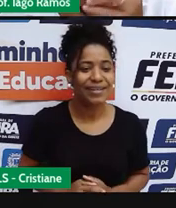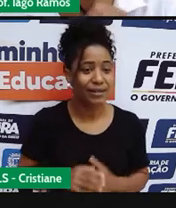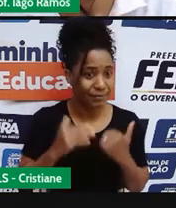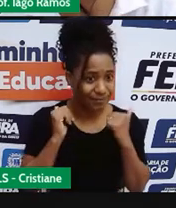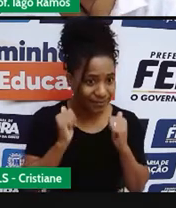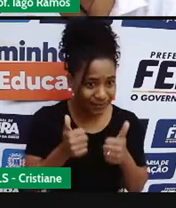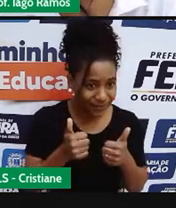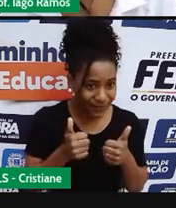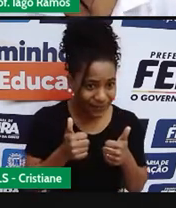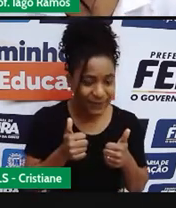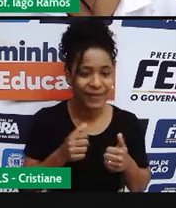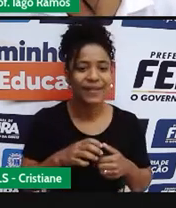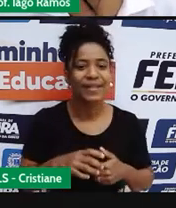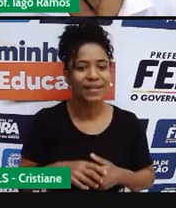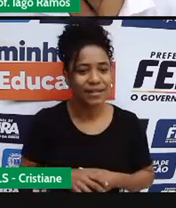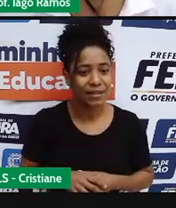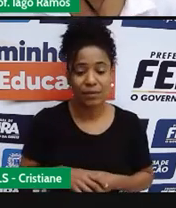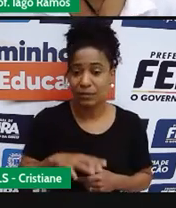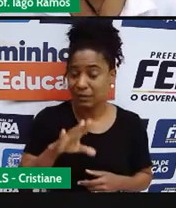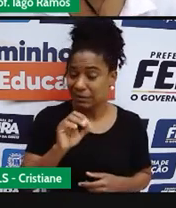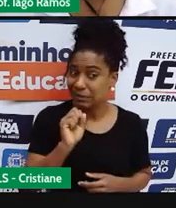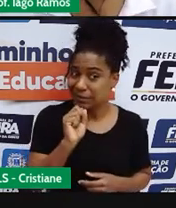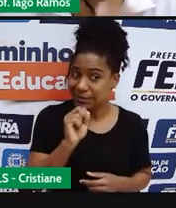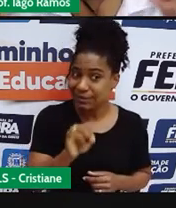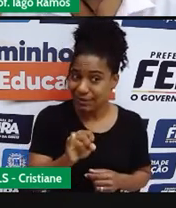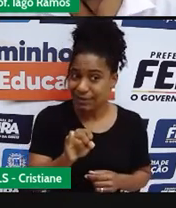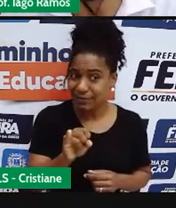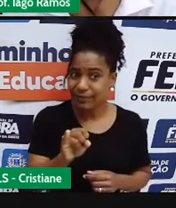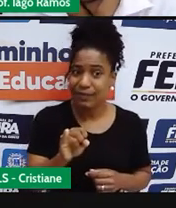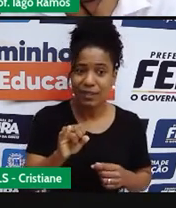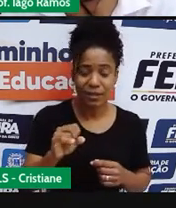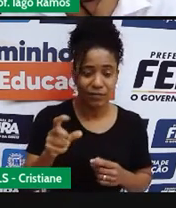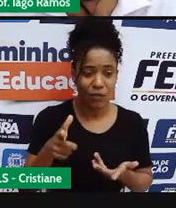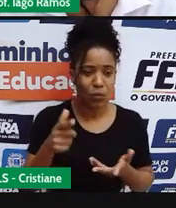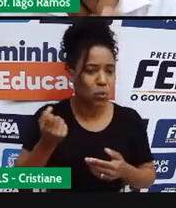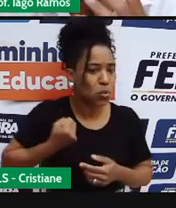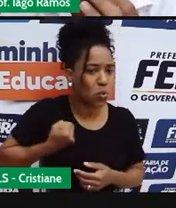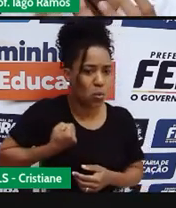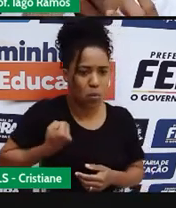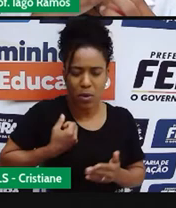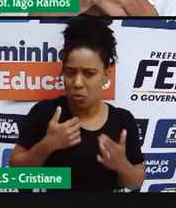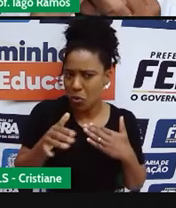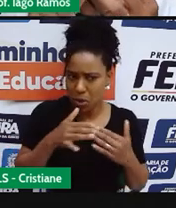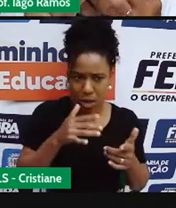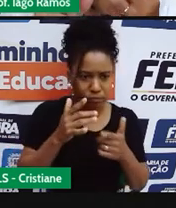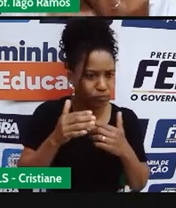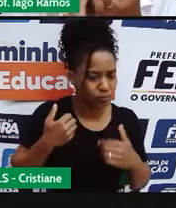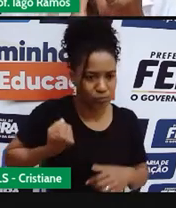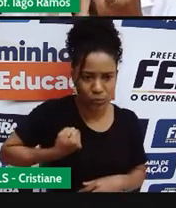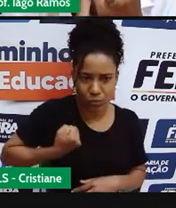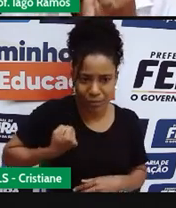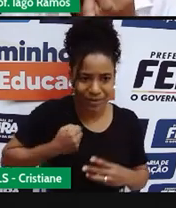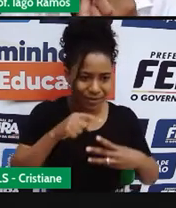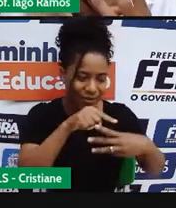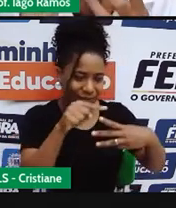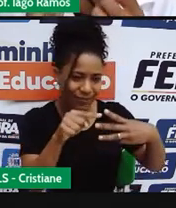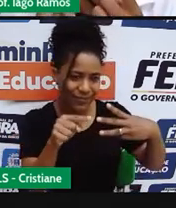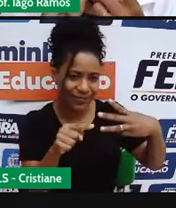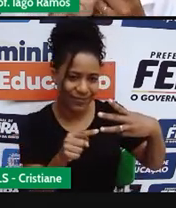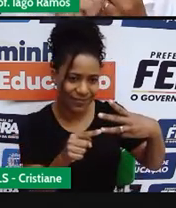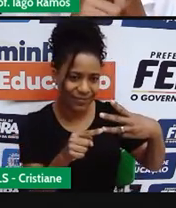Quando a gente tem situações que envolvem grandezas, como a gente viu três aqui, né?